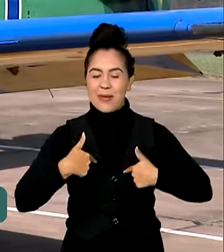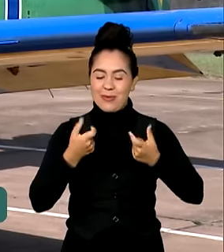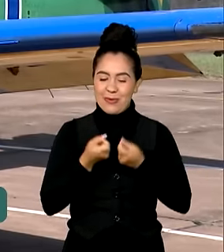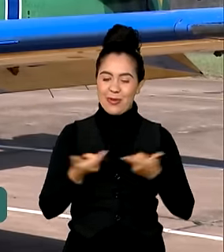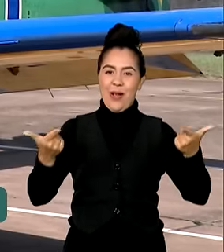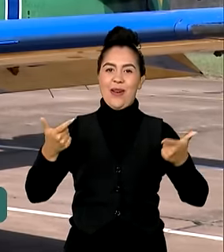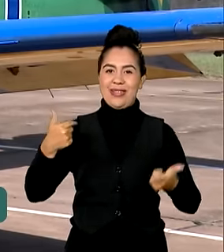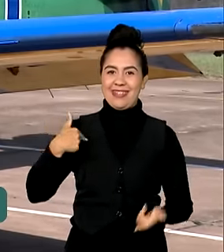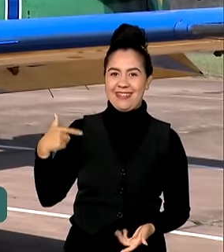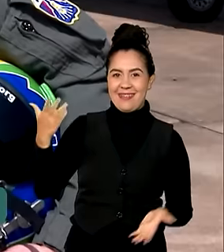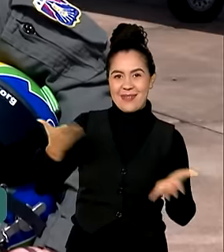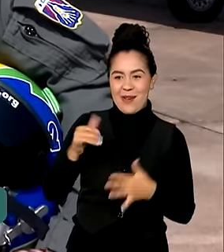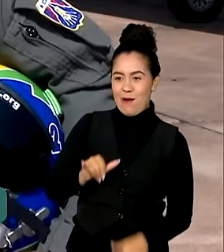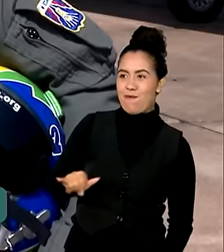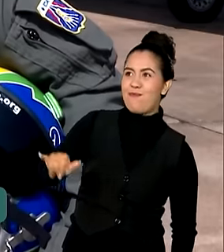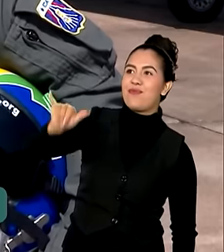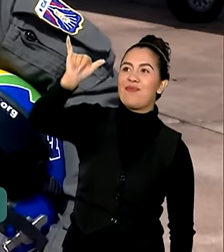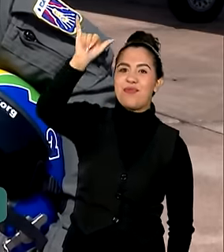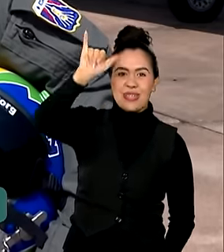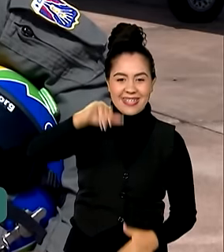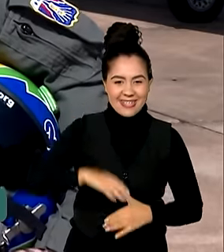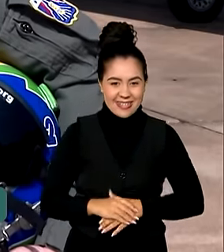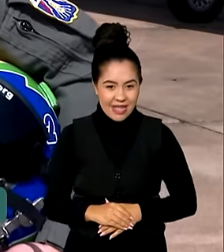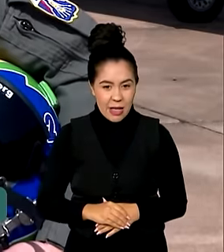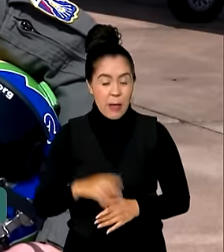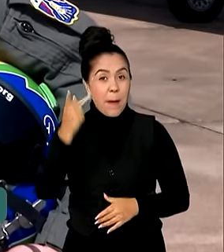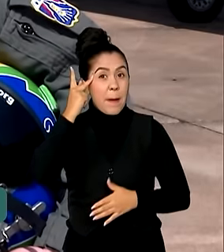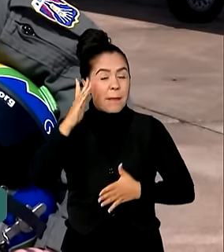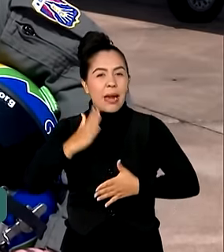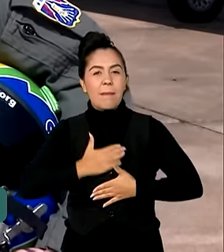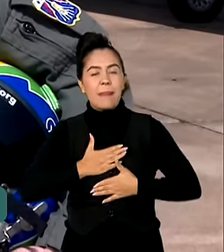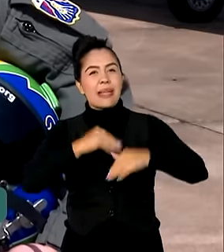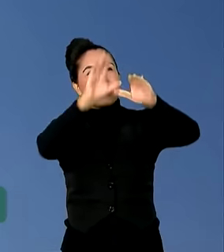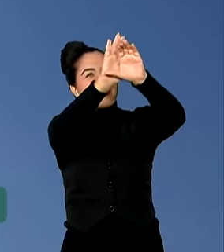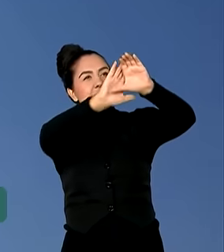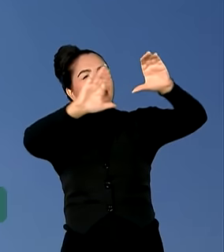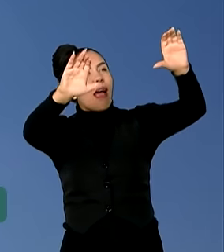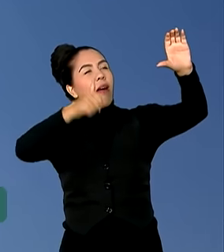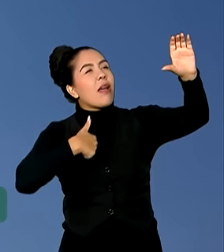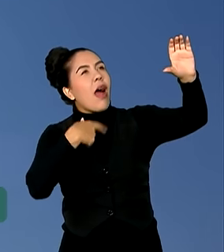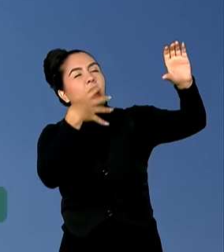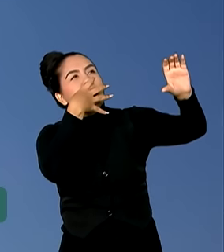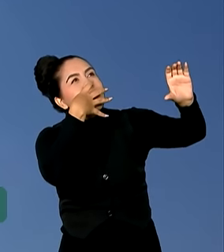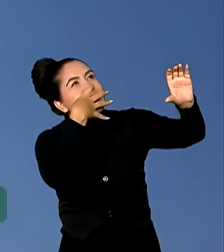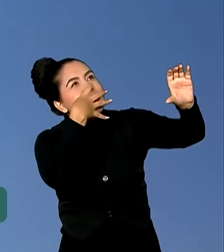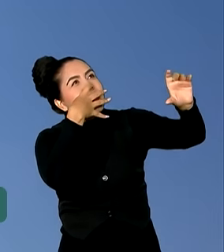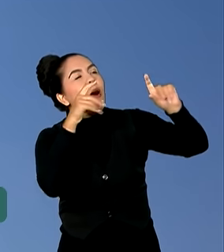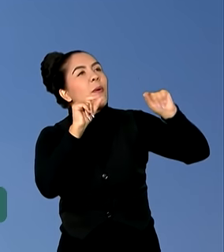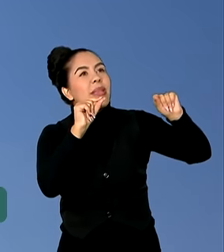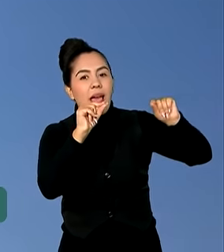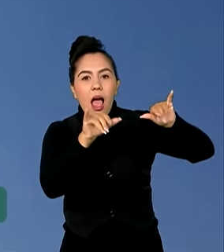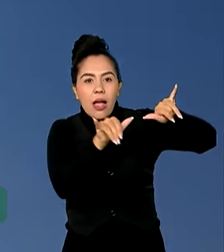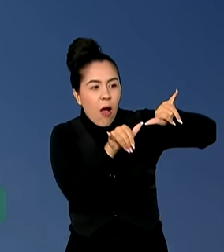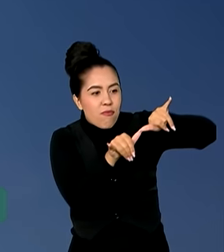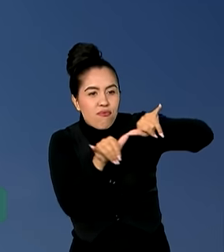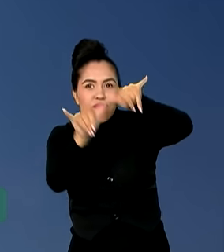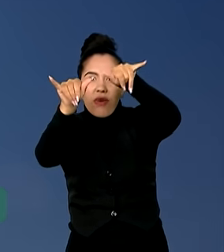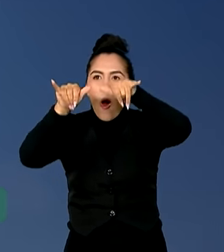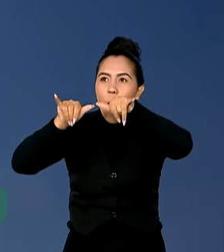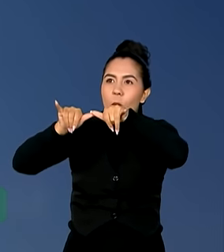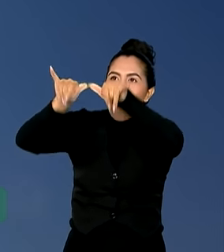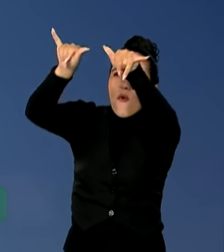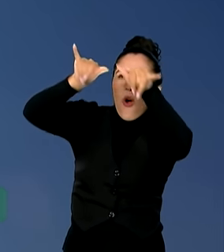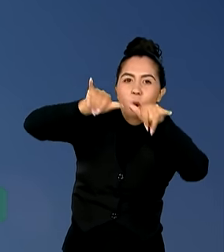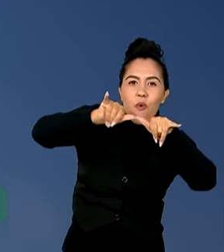de vir parar aqui na Esquadrilha da Fumaça. Para mim, no CELSO, o que mais me impressiona é a sincronia entre as aeronaves. Quando nós estamos